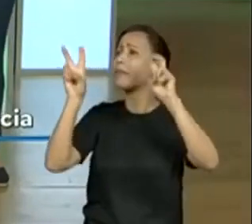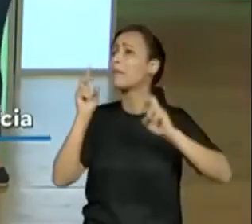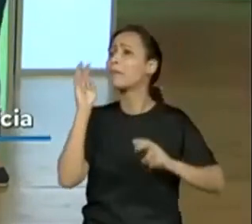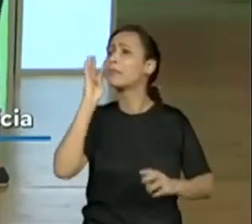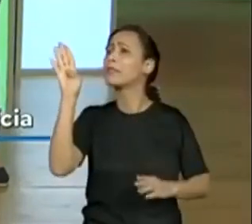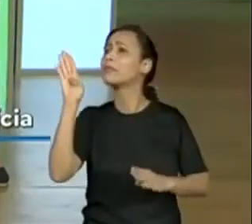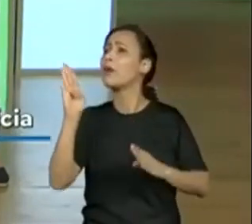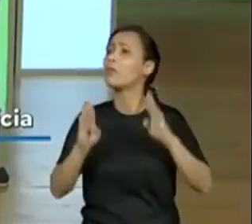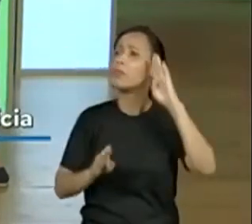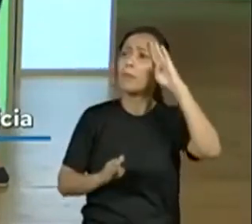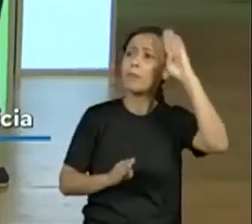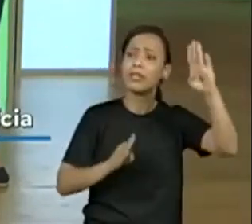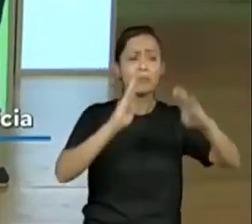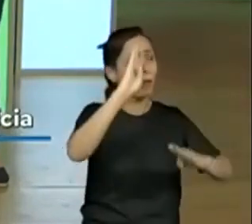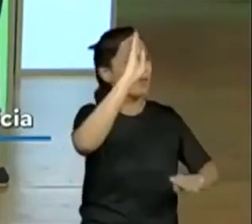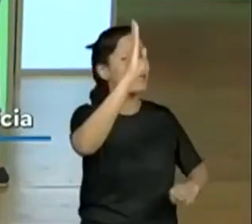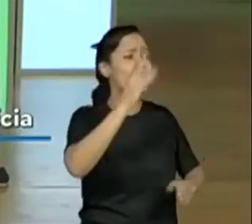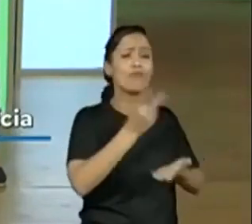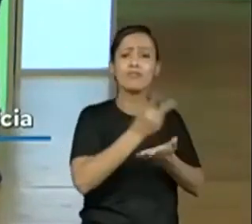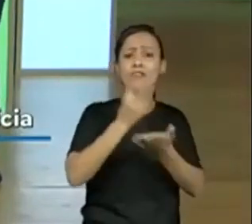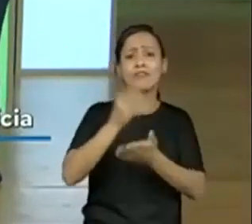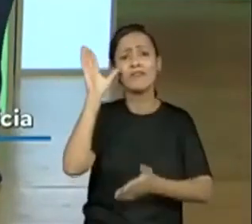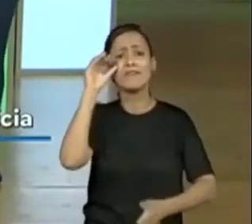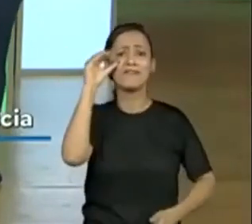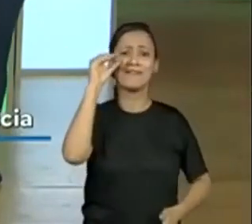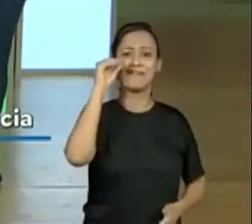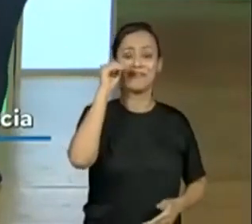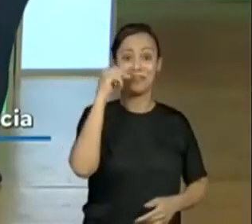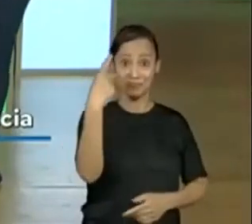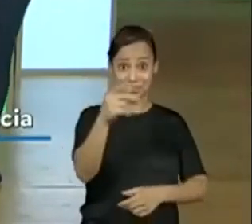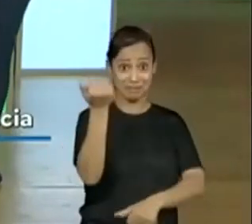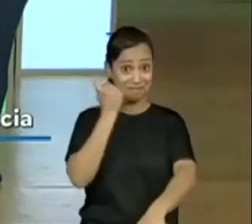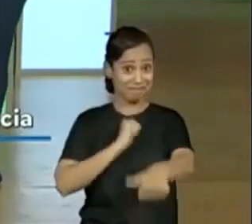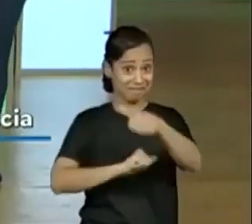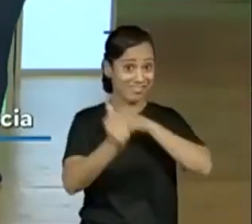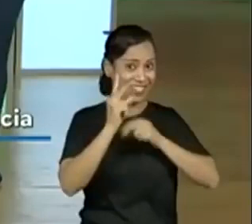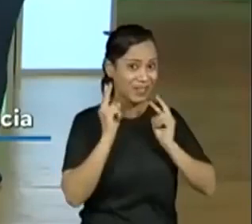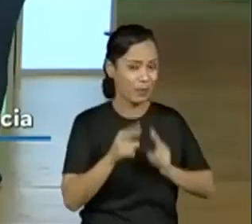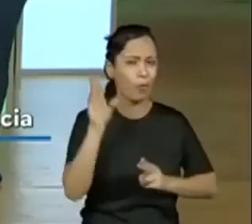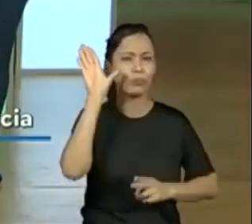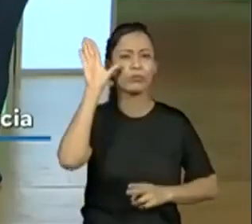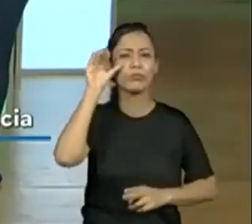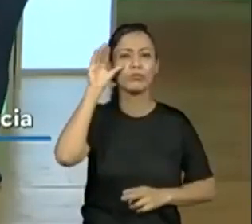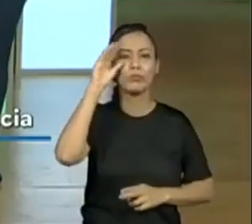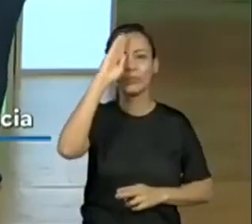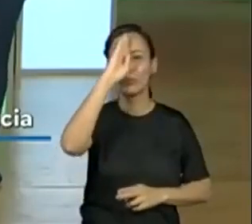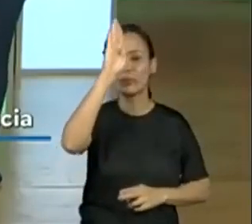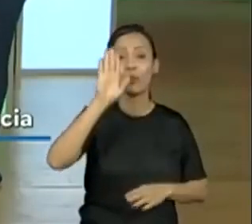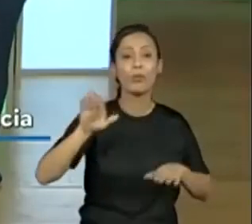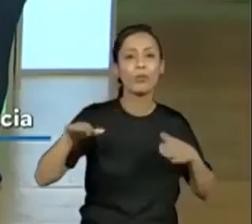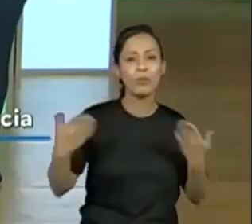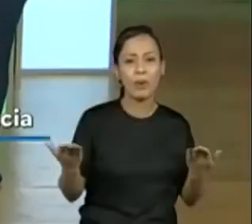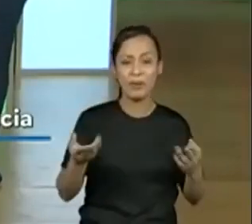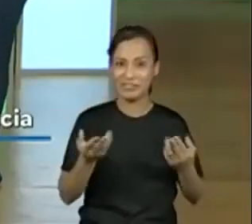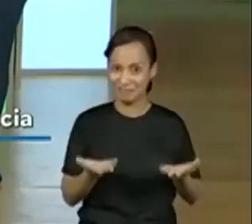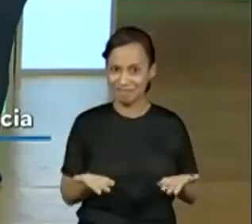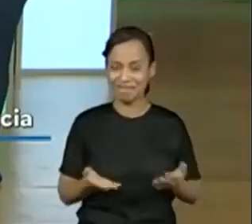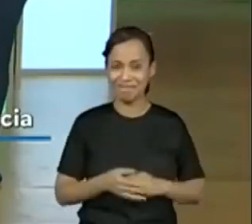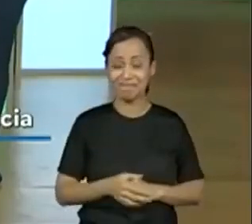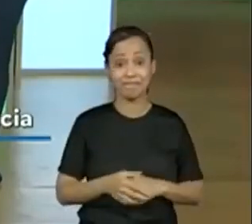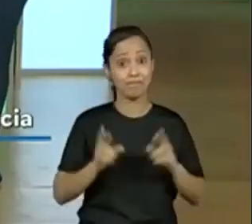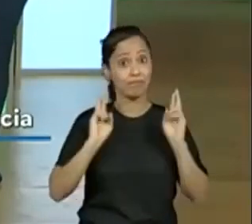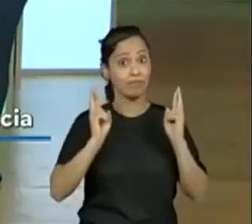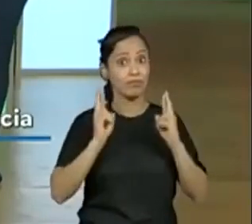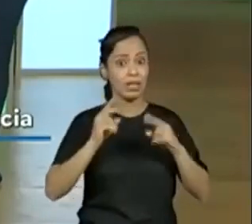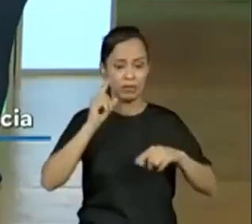que eu for ler daqui para frente, eu tenho certeza que os alunos também vão identificar o olho aí de todas as notícias. Sim, eu espero que eles estejam